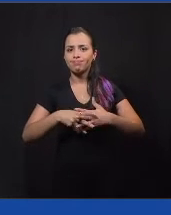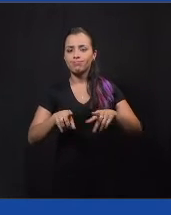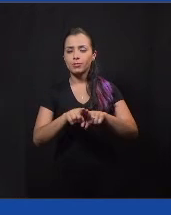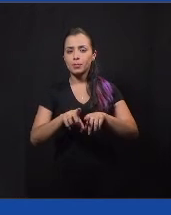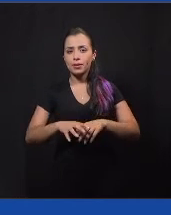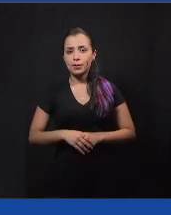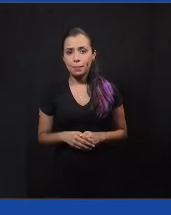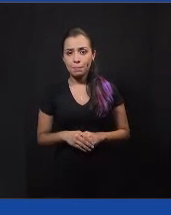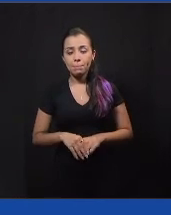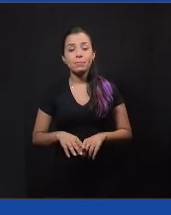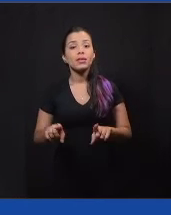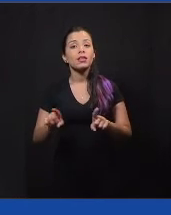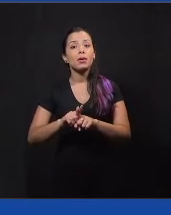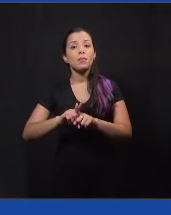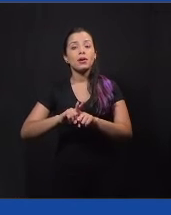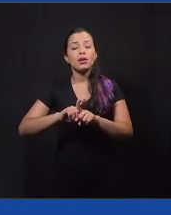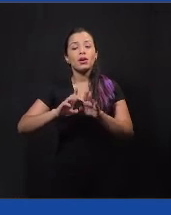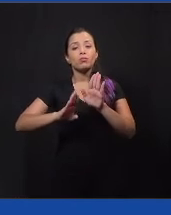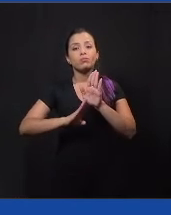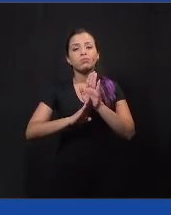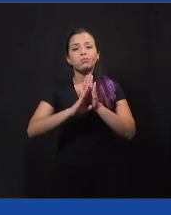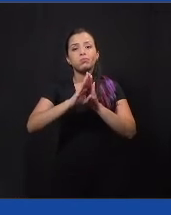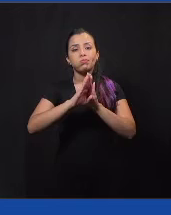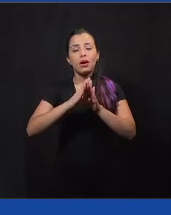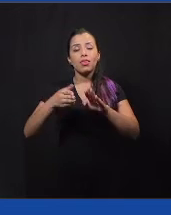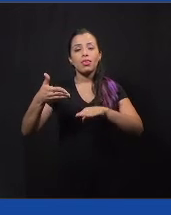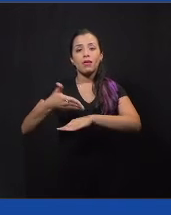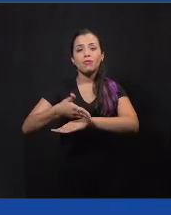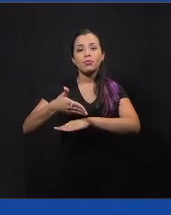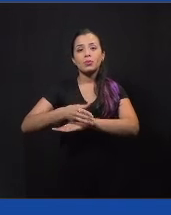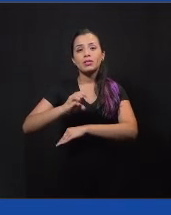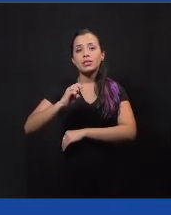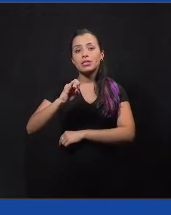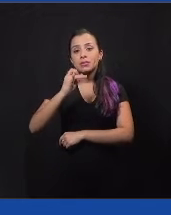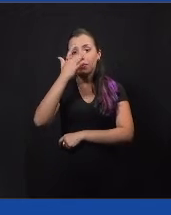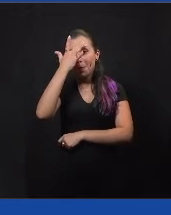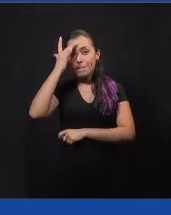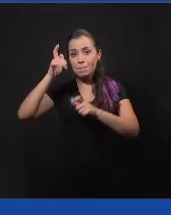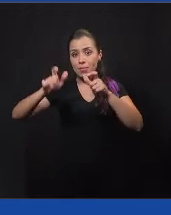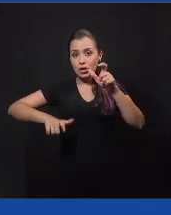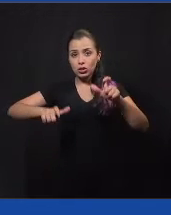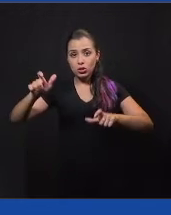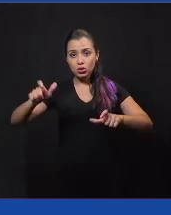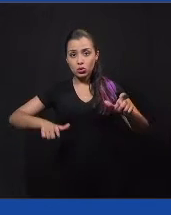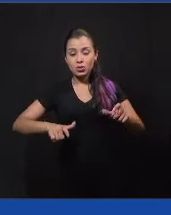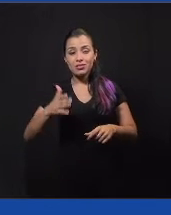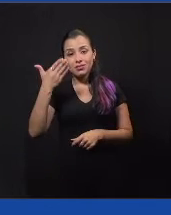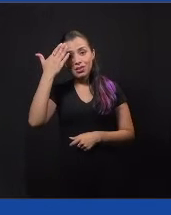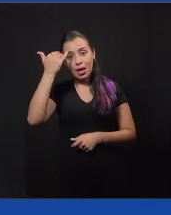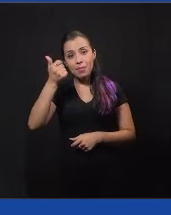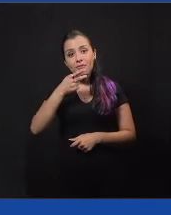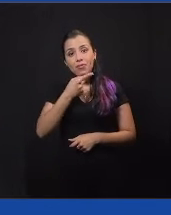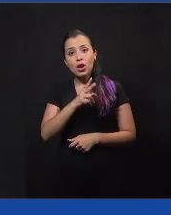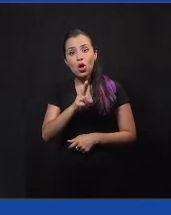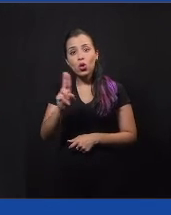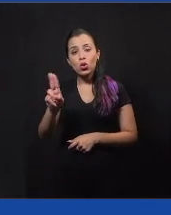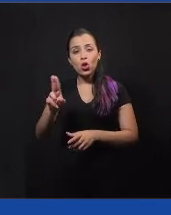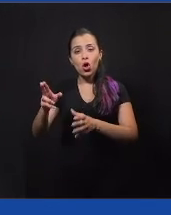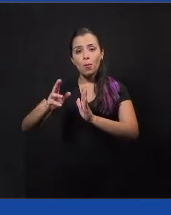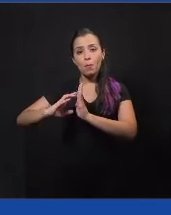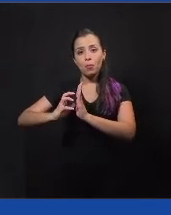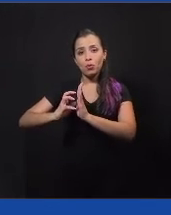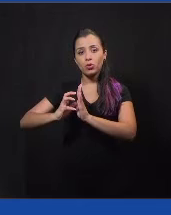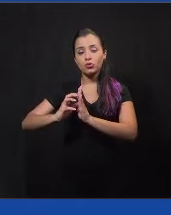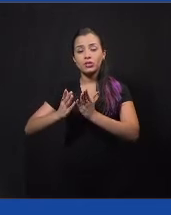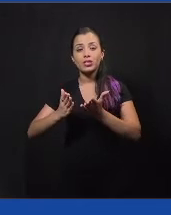frequência de todos os tipos de participação quando os cidadãos são capazes de nomear corretamente pelo menos uma instituição política, então, assim, um